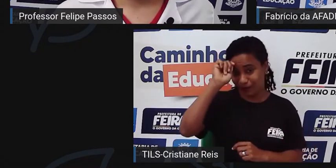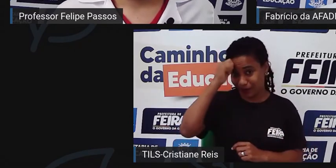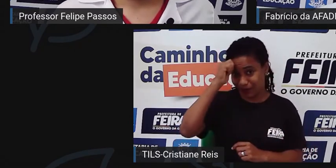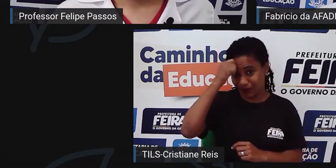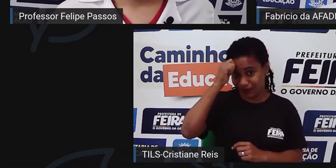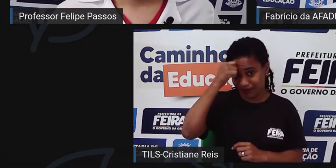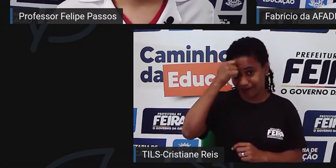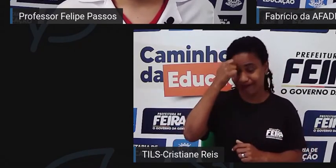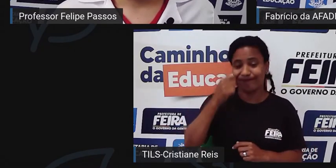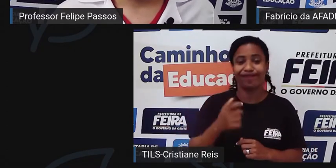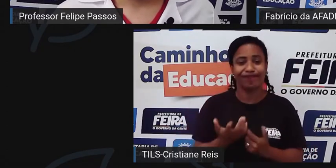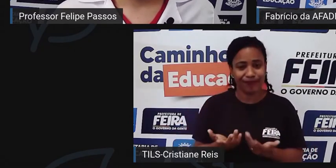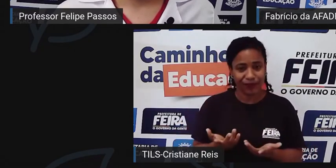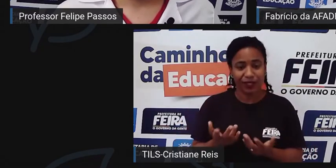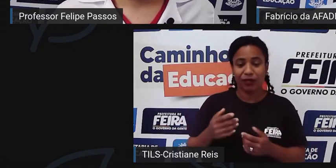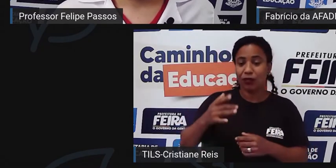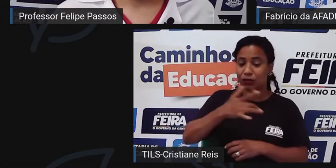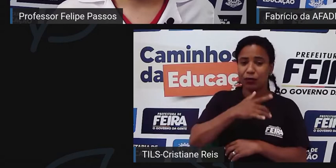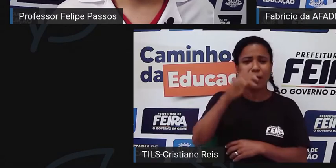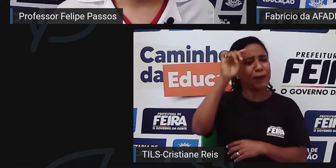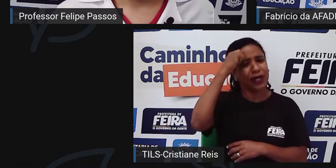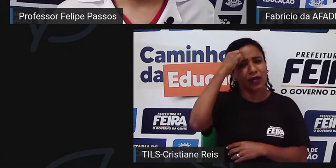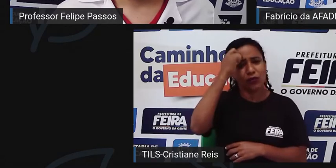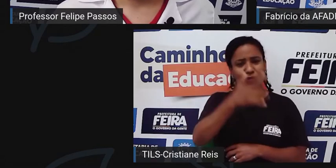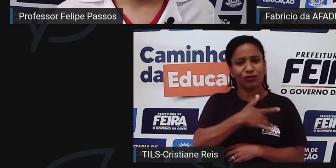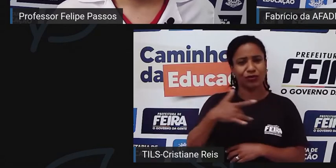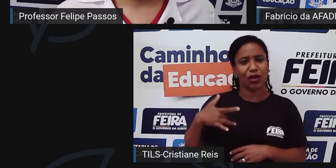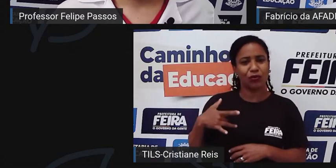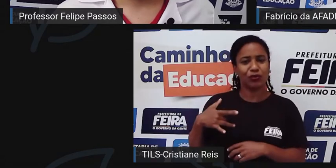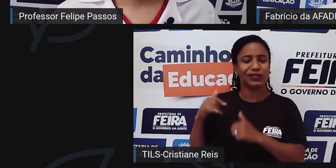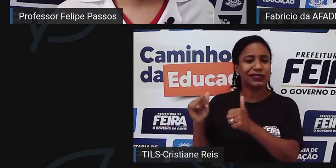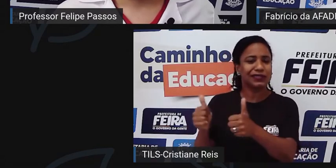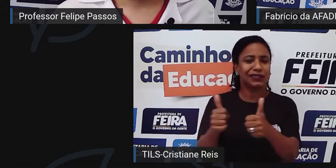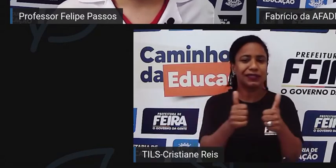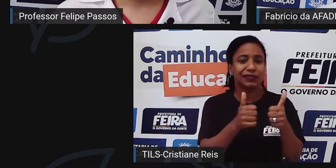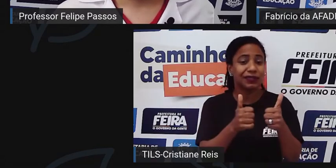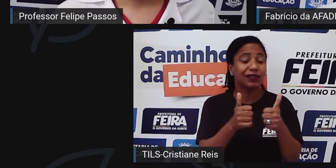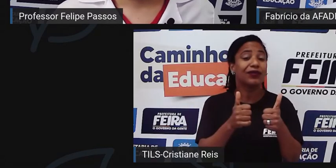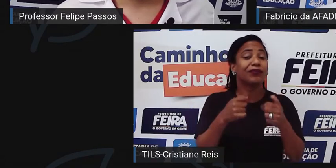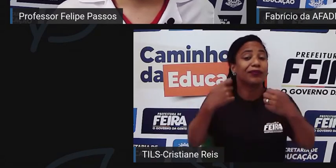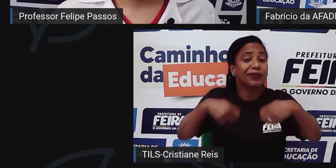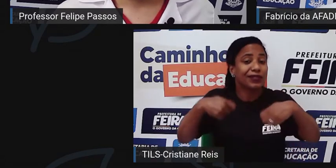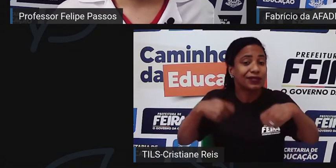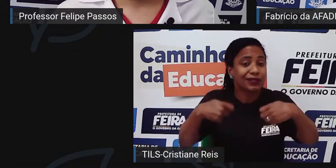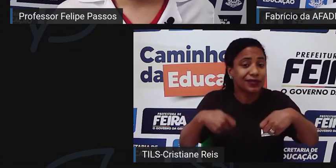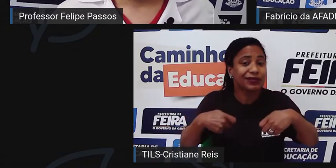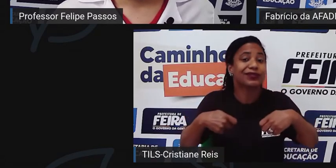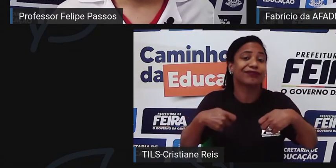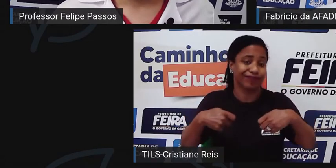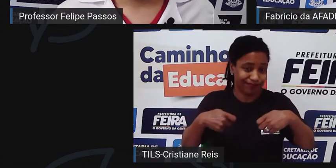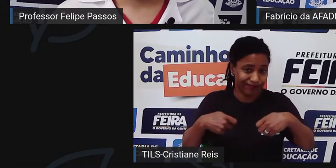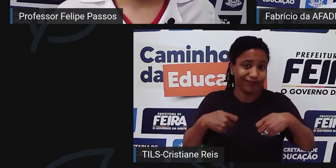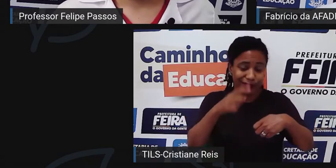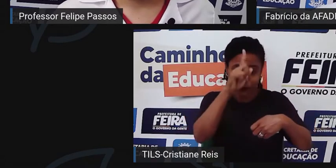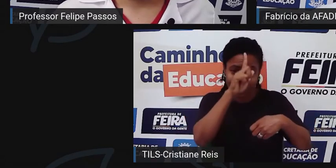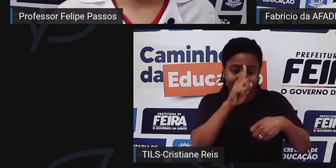saúde da população negra se não falar da doença fosiforme. Não existe falar